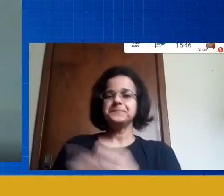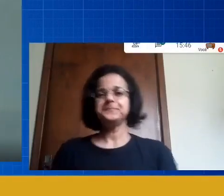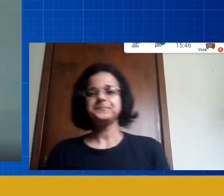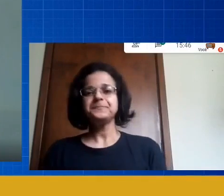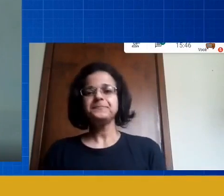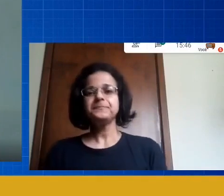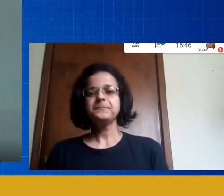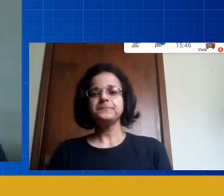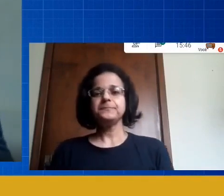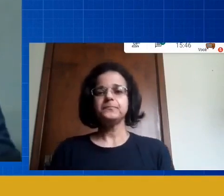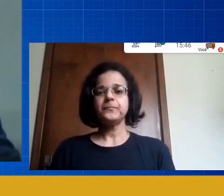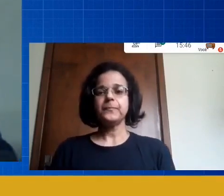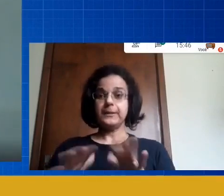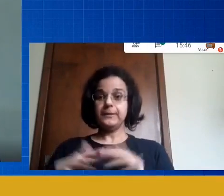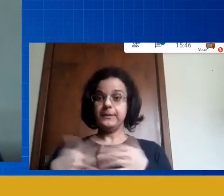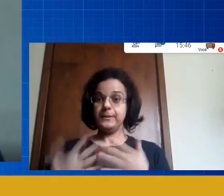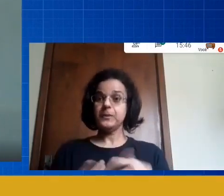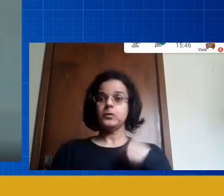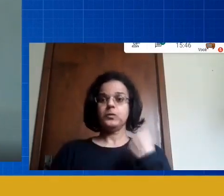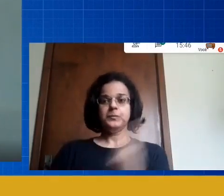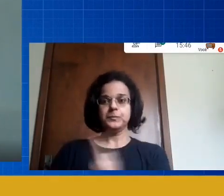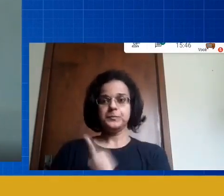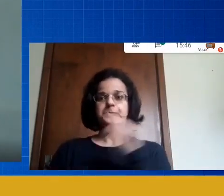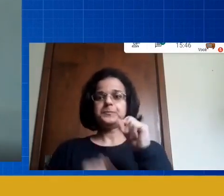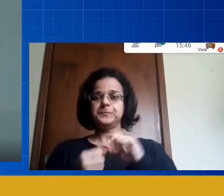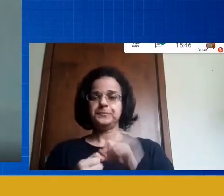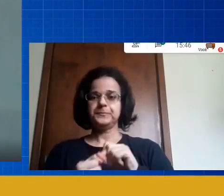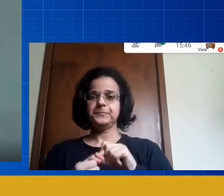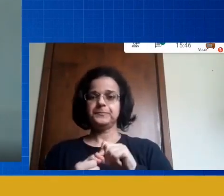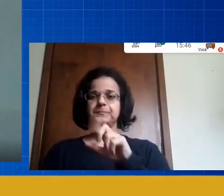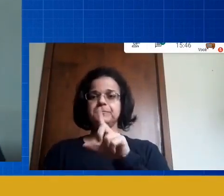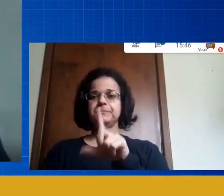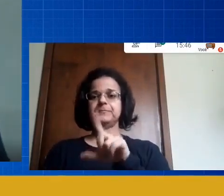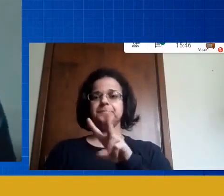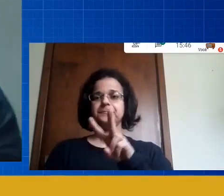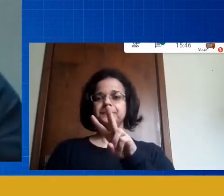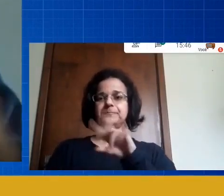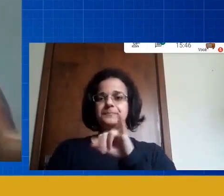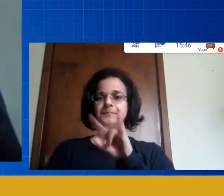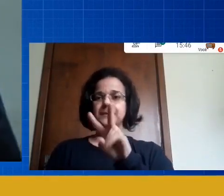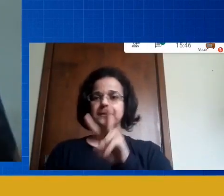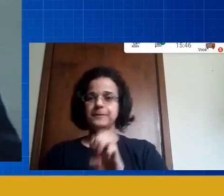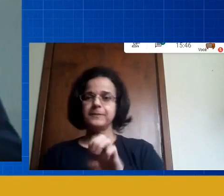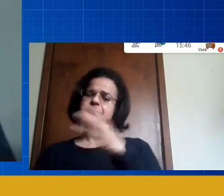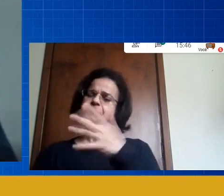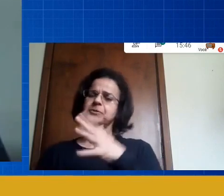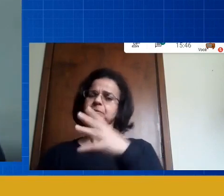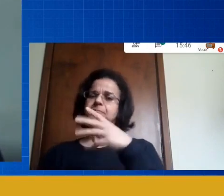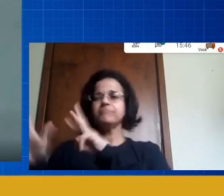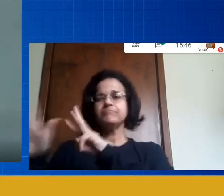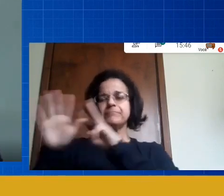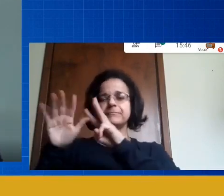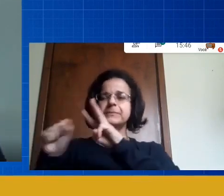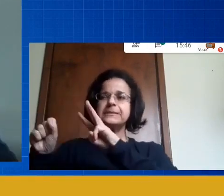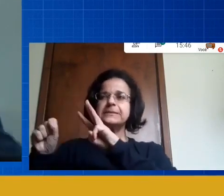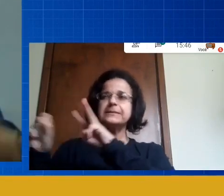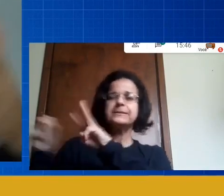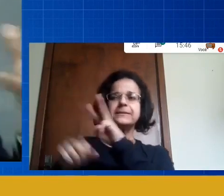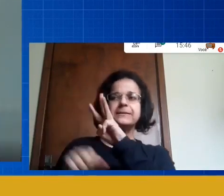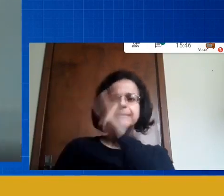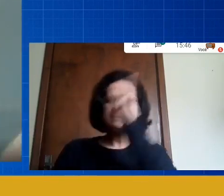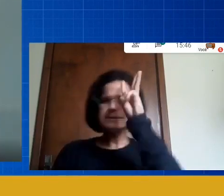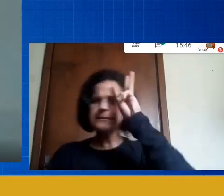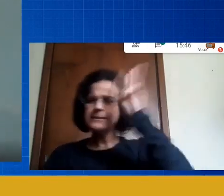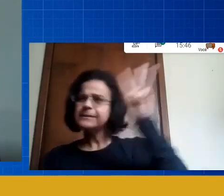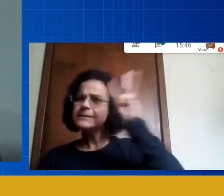só nós fizemos uma live há mais ou menos umas três semanas atrás que era um grande pedido dos professores como